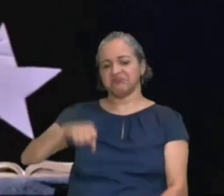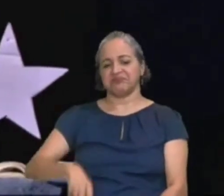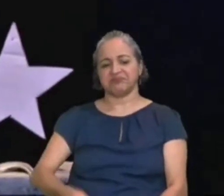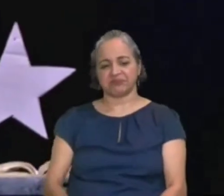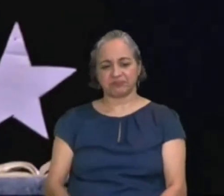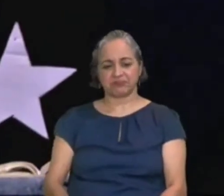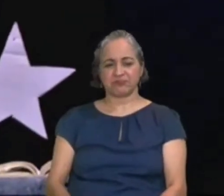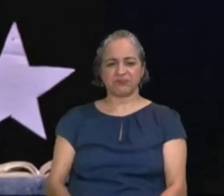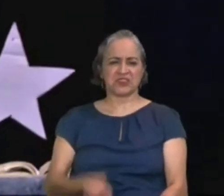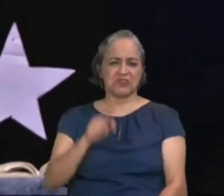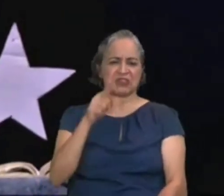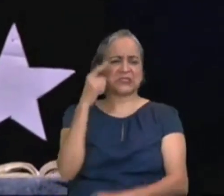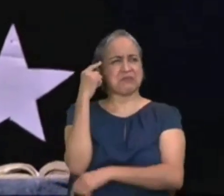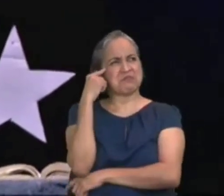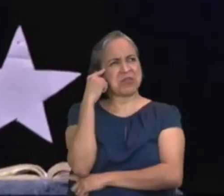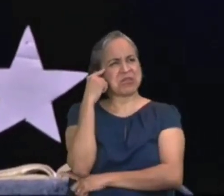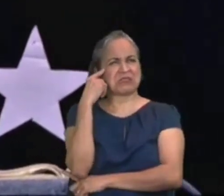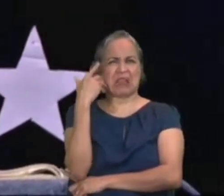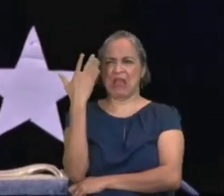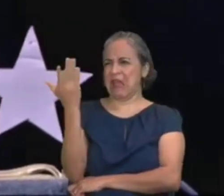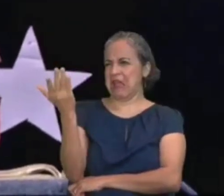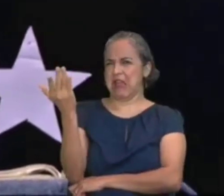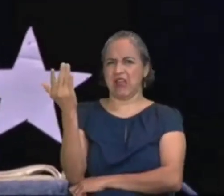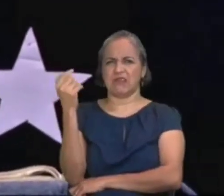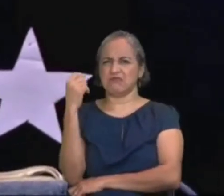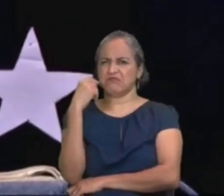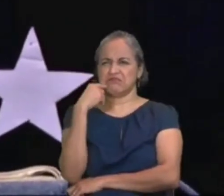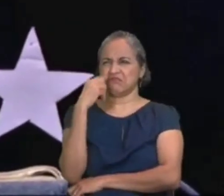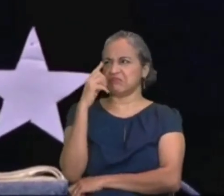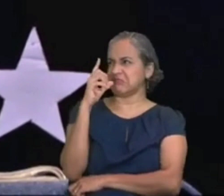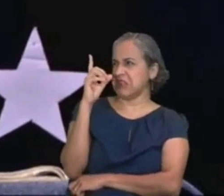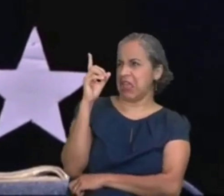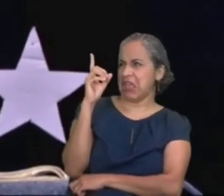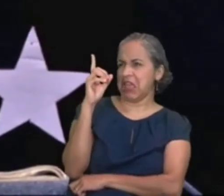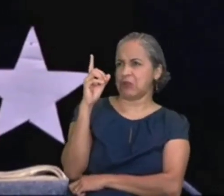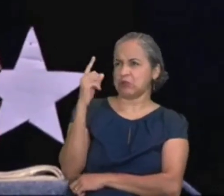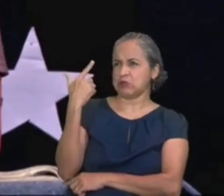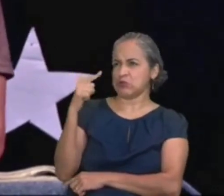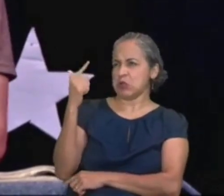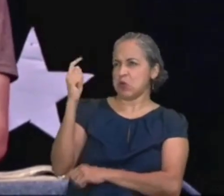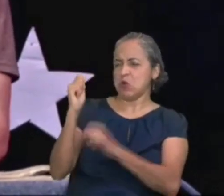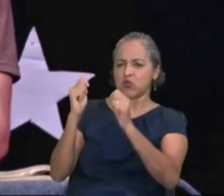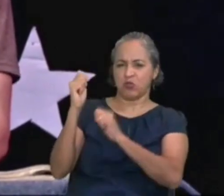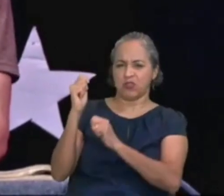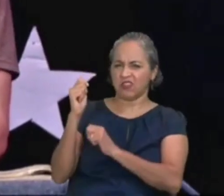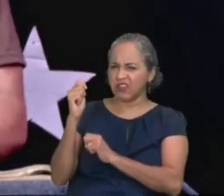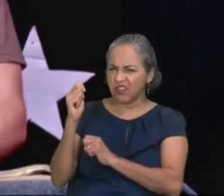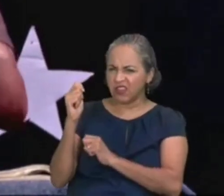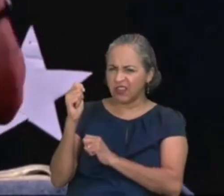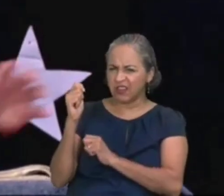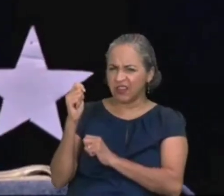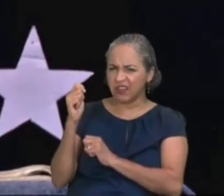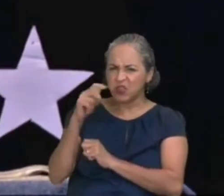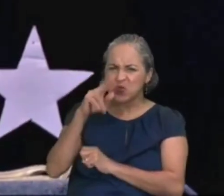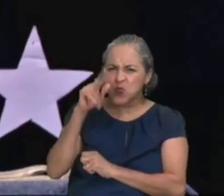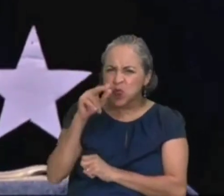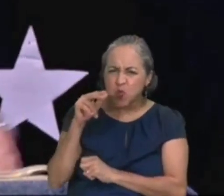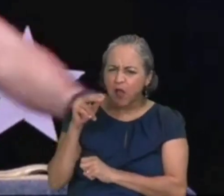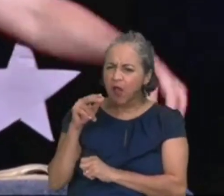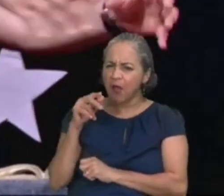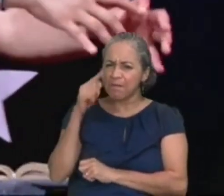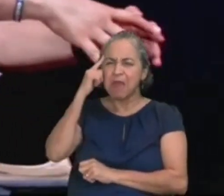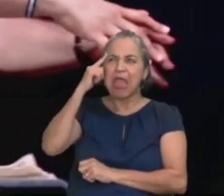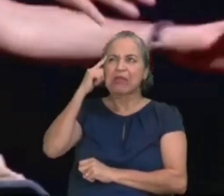não pense, nunca pense, que Deus, perdeu o controle, nunca pense,